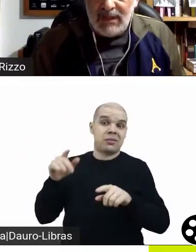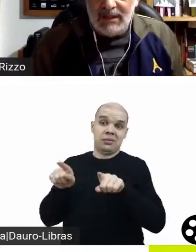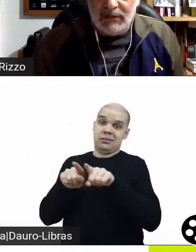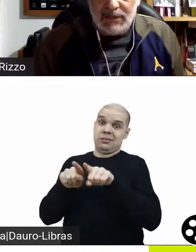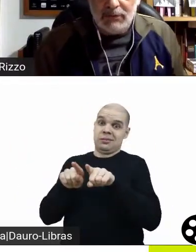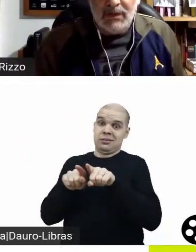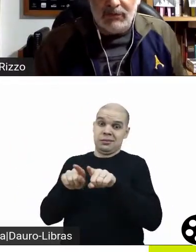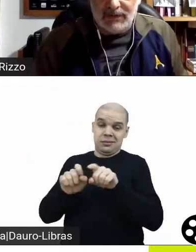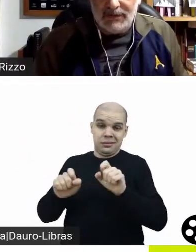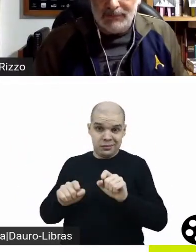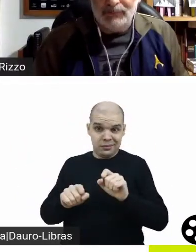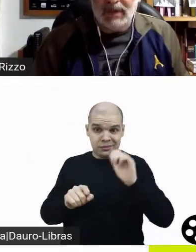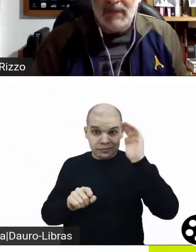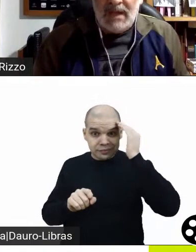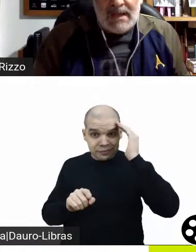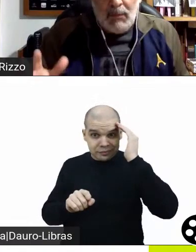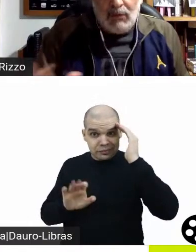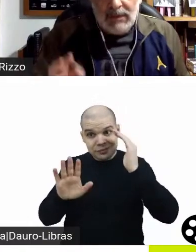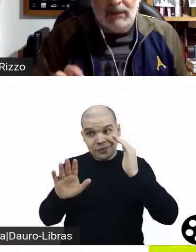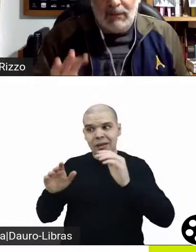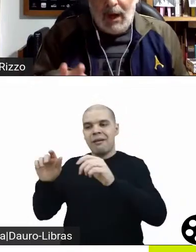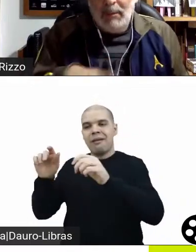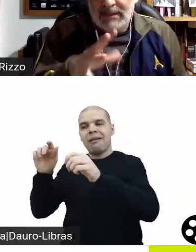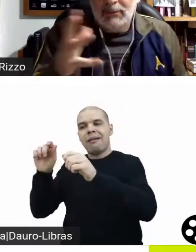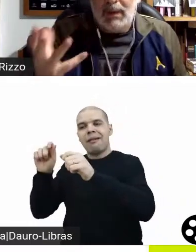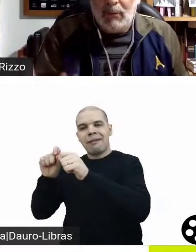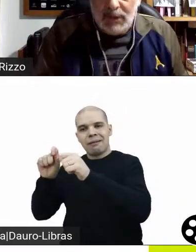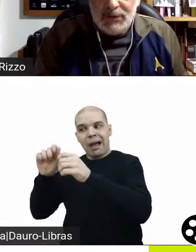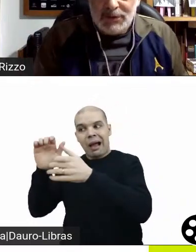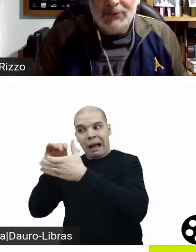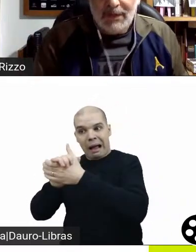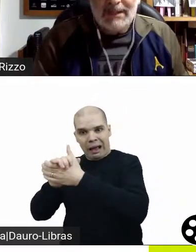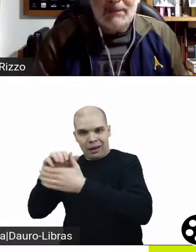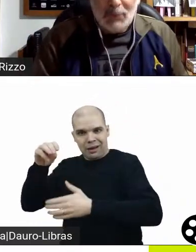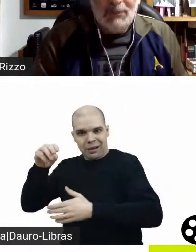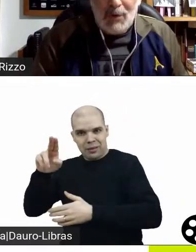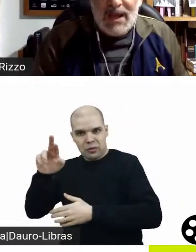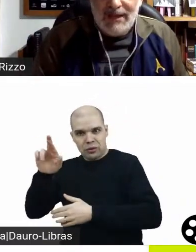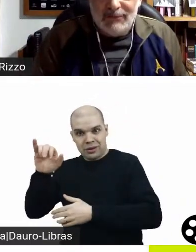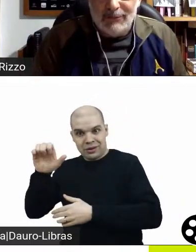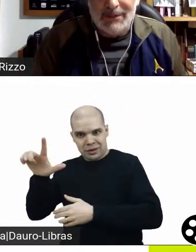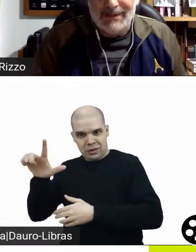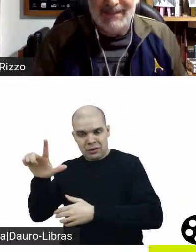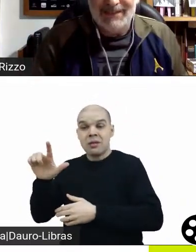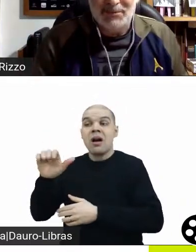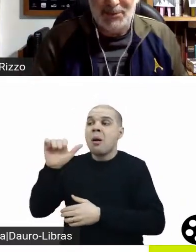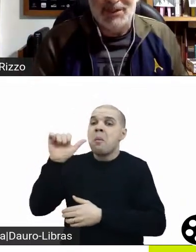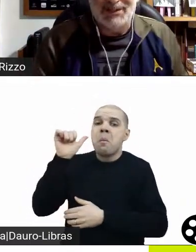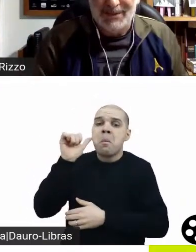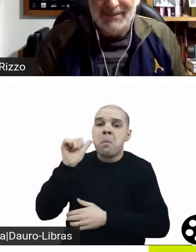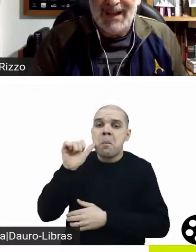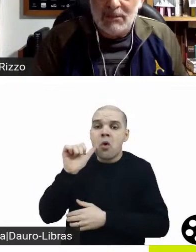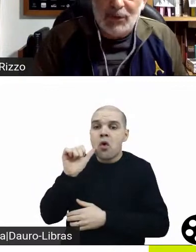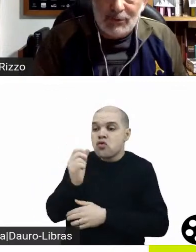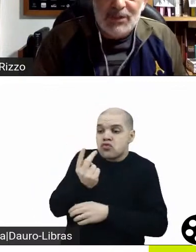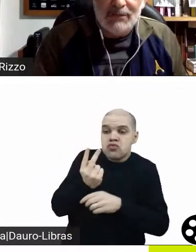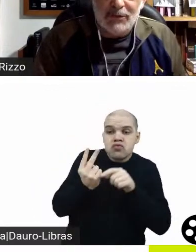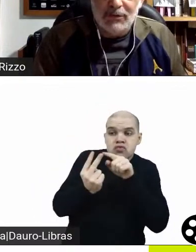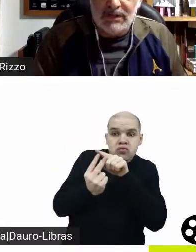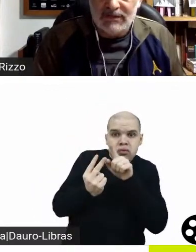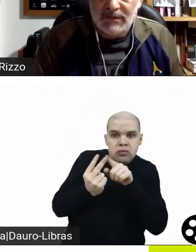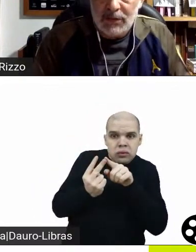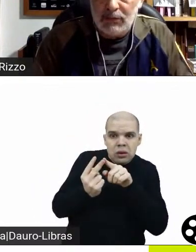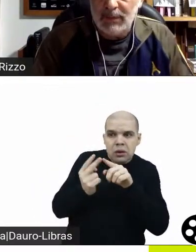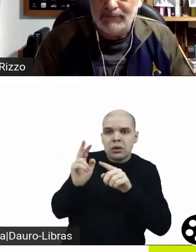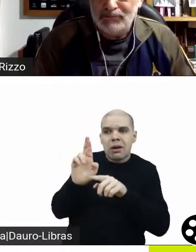e da Rachel Griffiths. Bom, então, aumentando o pacote, a gente vê que tem muita mulher envolvida nesse projeto, embora o